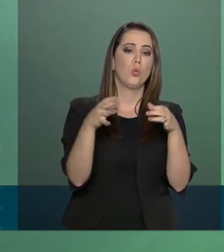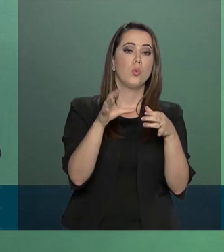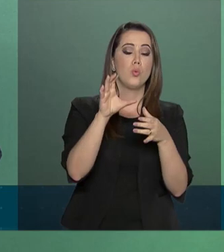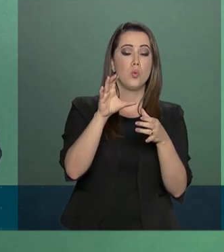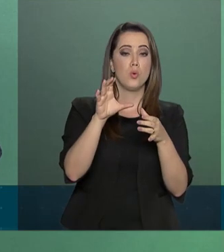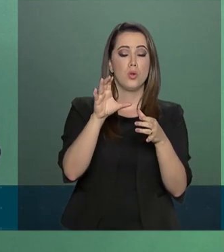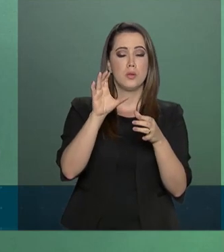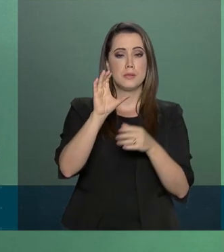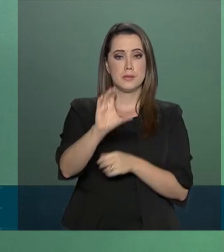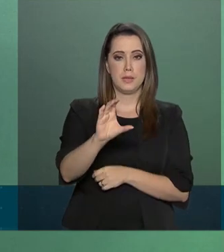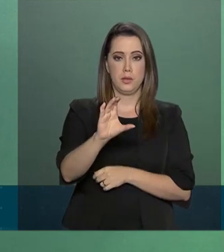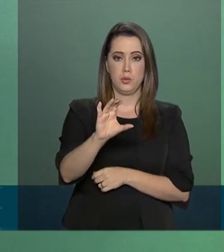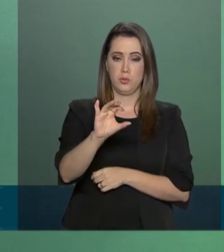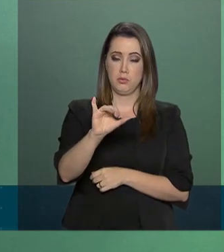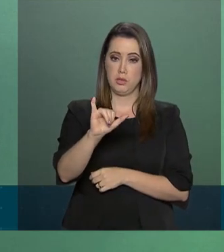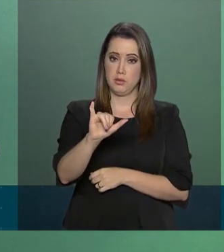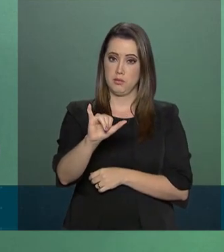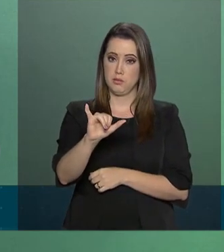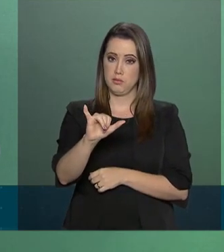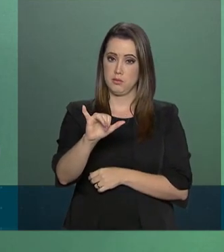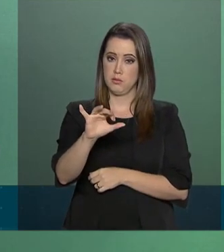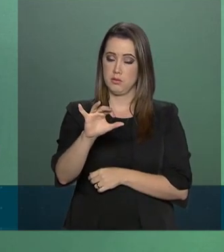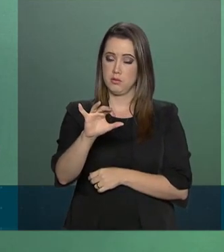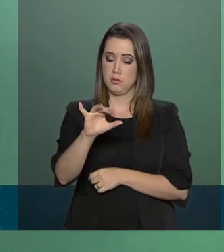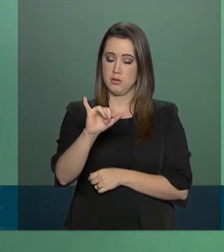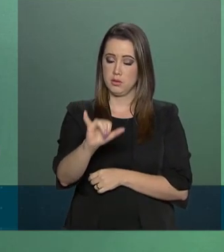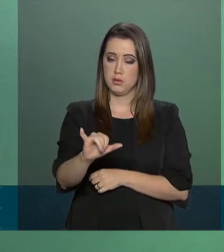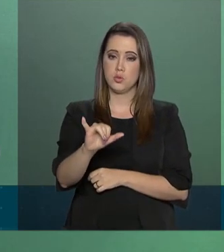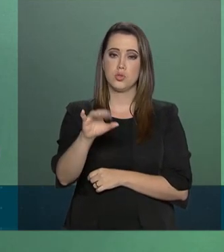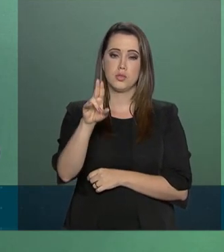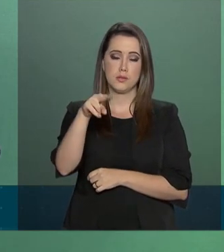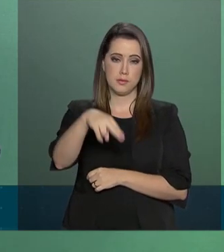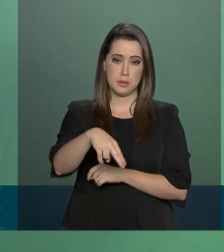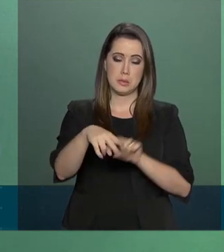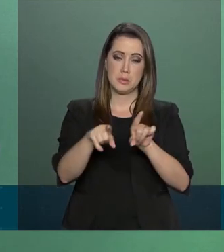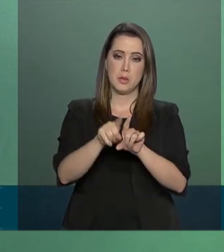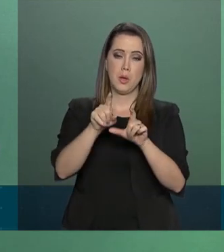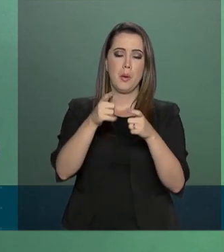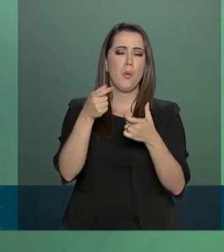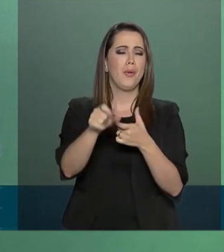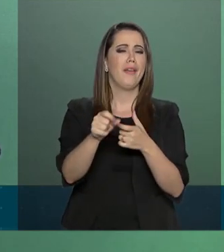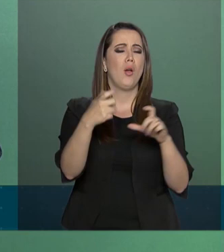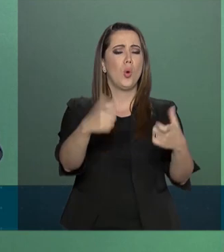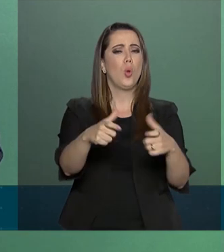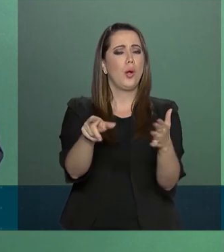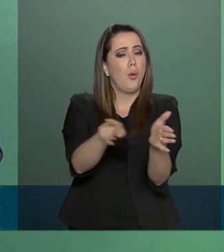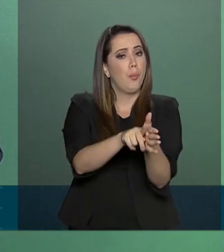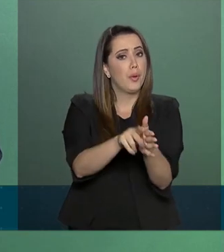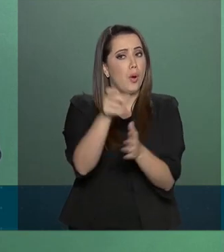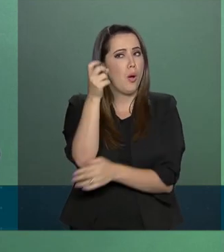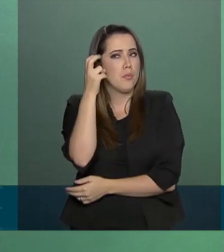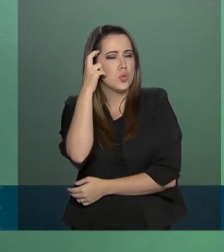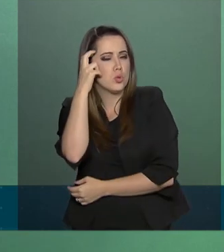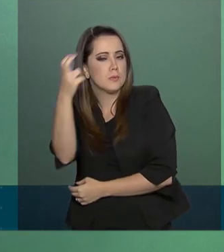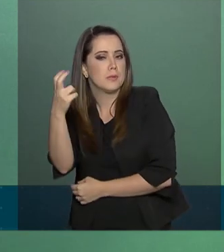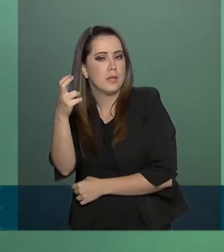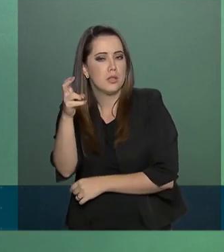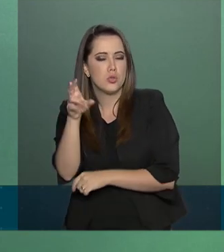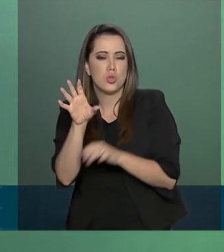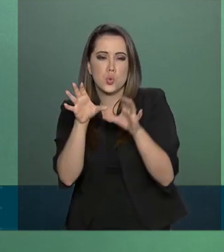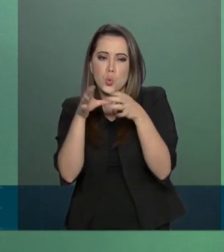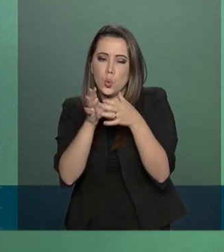Nacional. Essa estrutura tem o objetivo de ampliar a troca de informações entre as forças